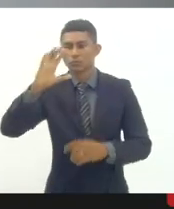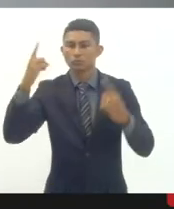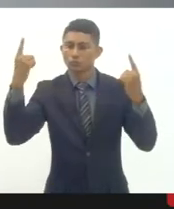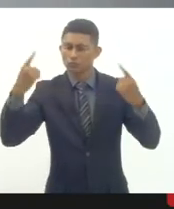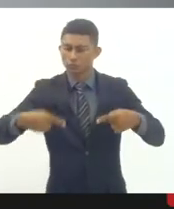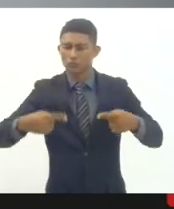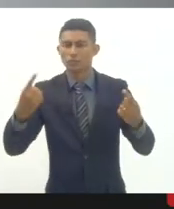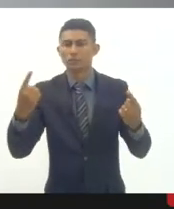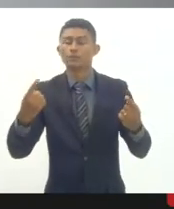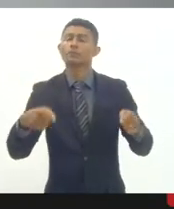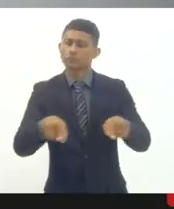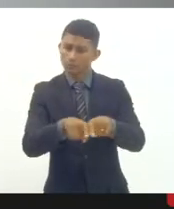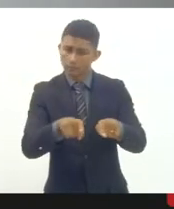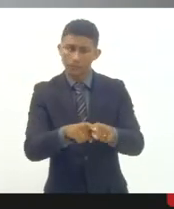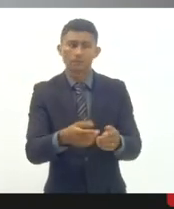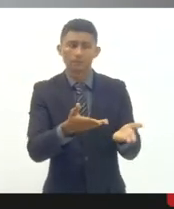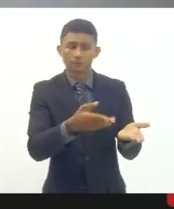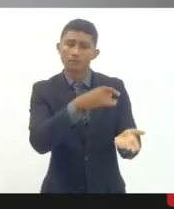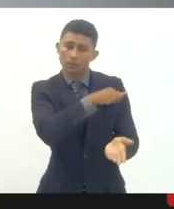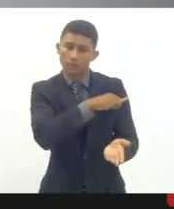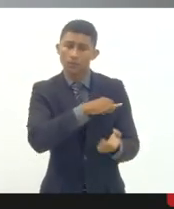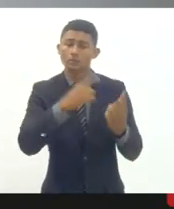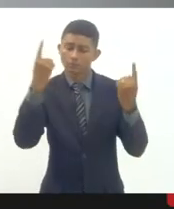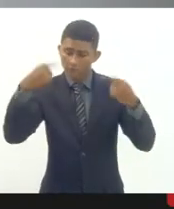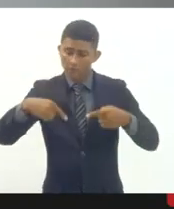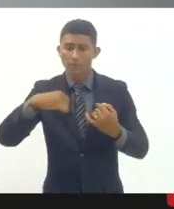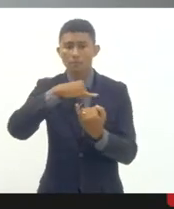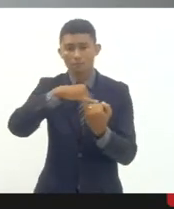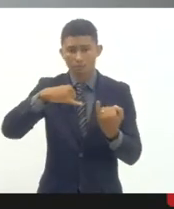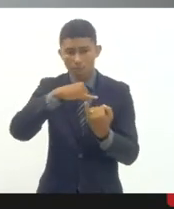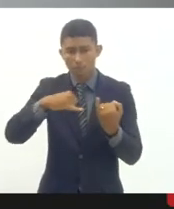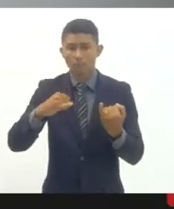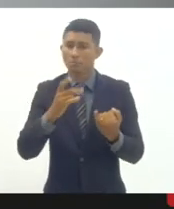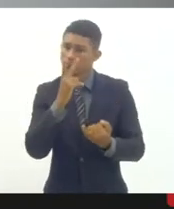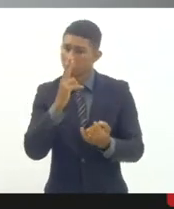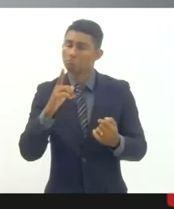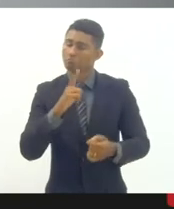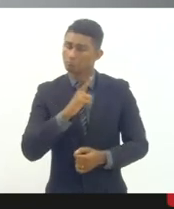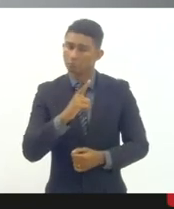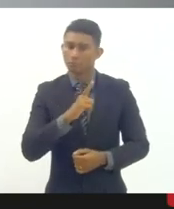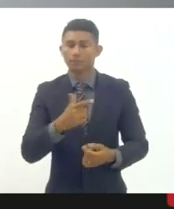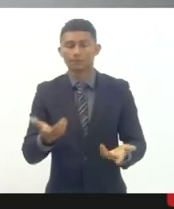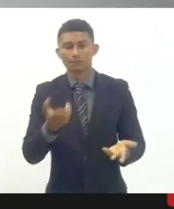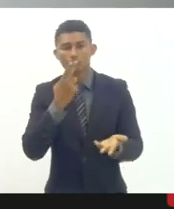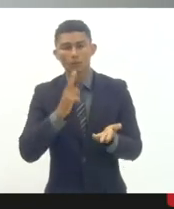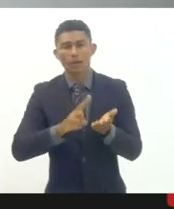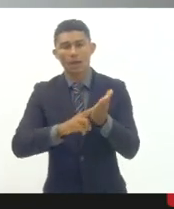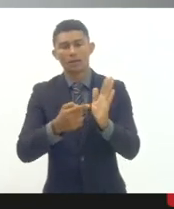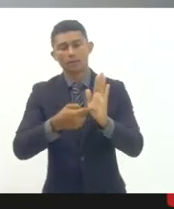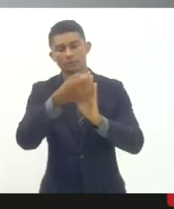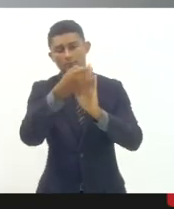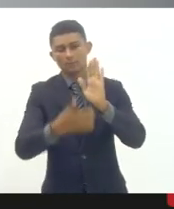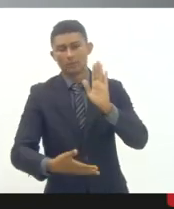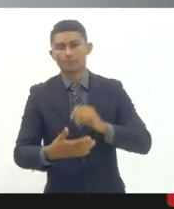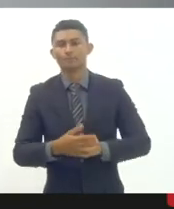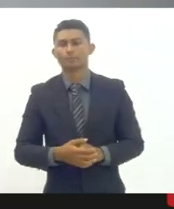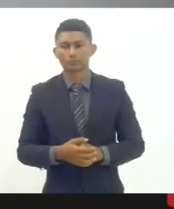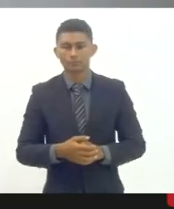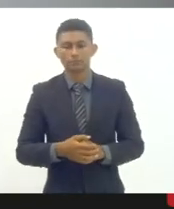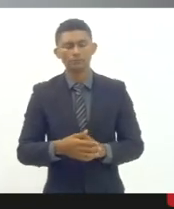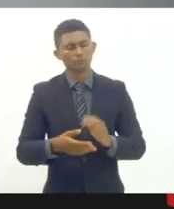o Rio de Janeiro também passa e mencionar um pouco sobre essa carta e as suas